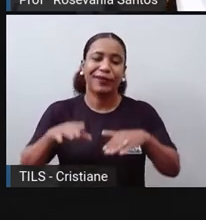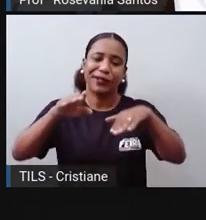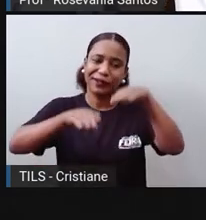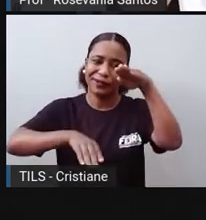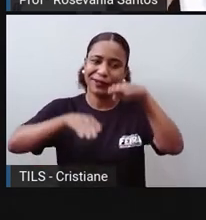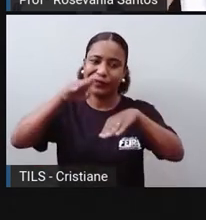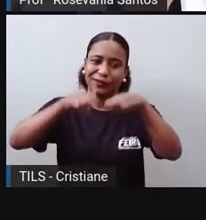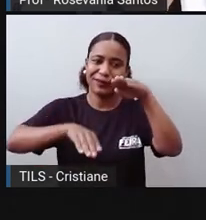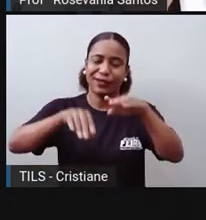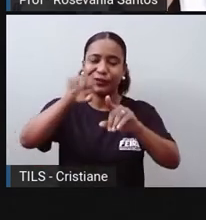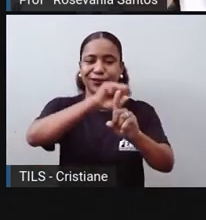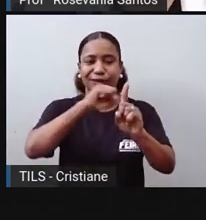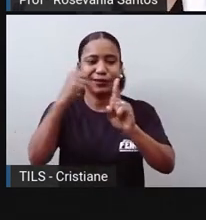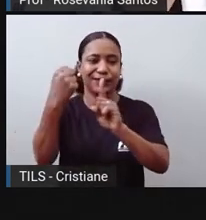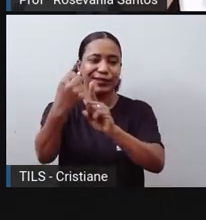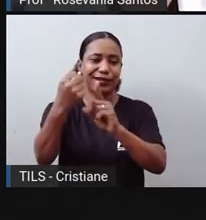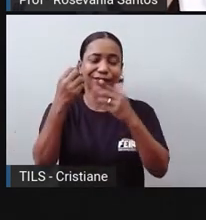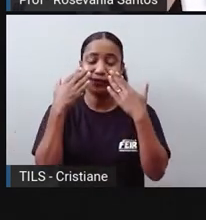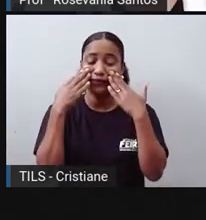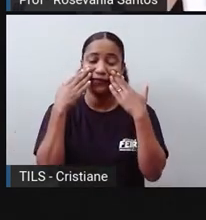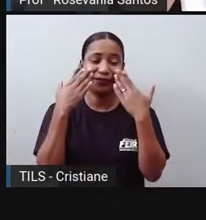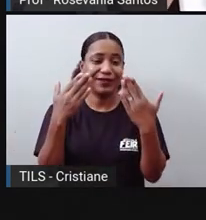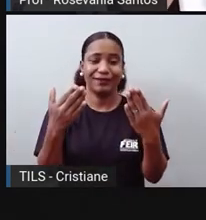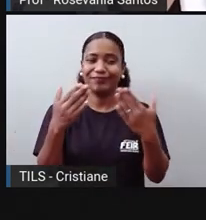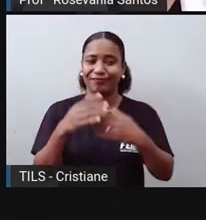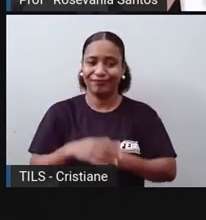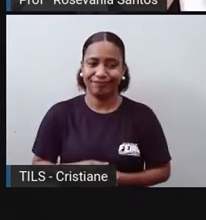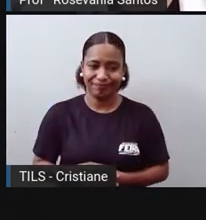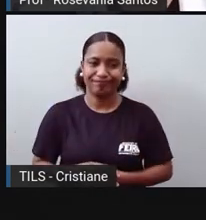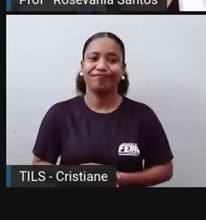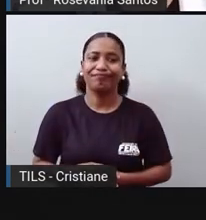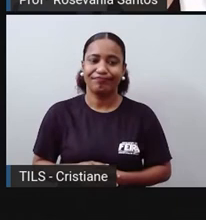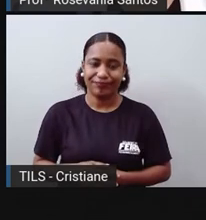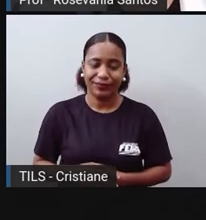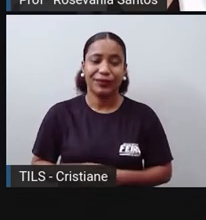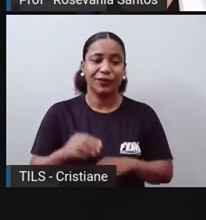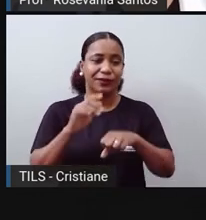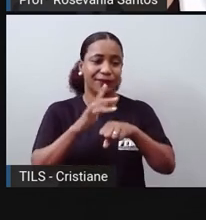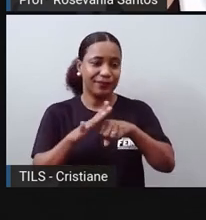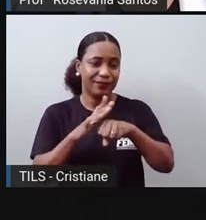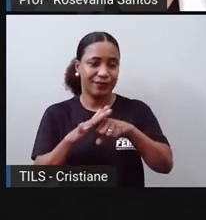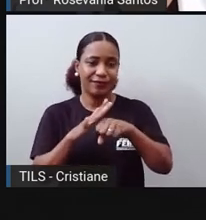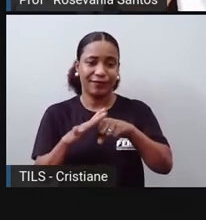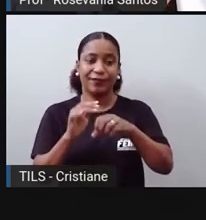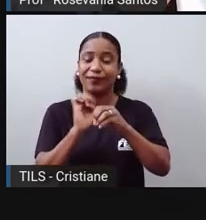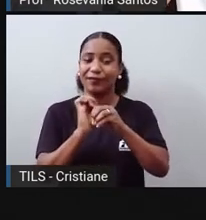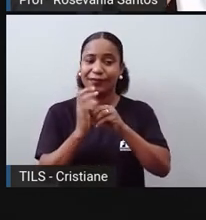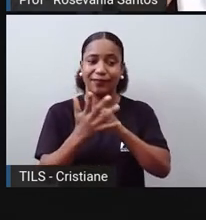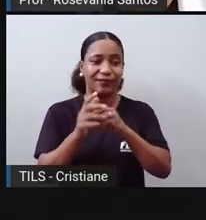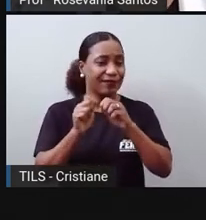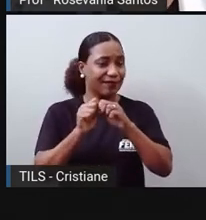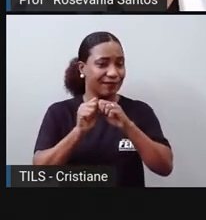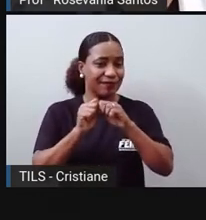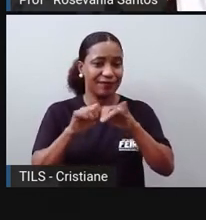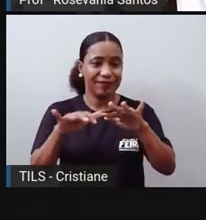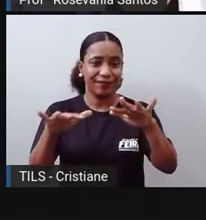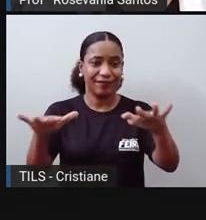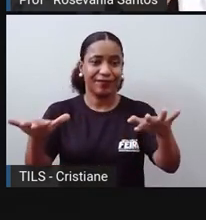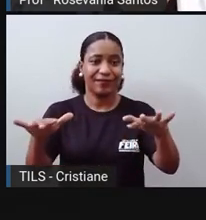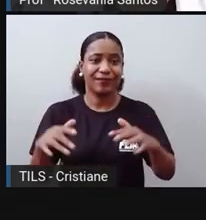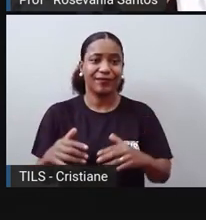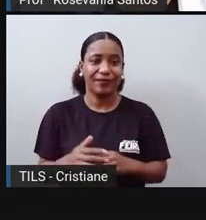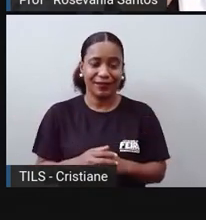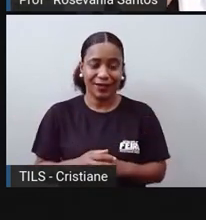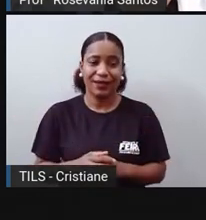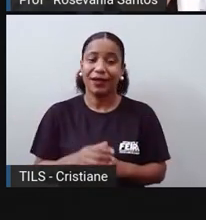muito visível, né, ficou muito visível nesse período da pandemia em que a gente percebeu, né, aqueles chamados povos